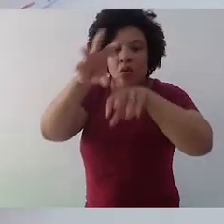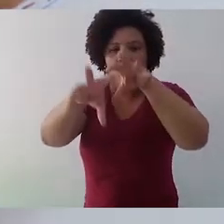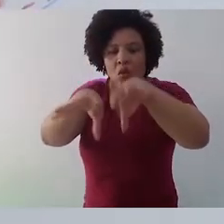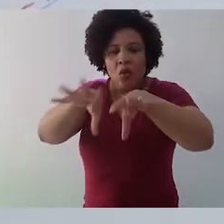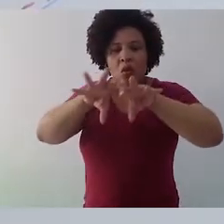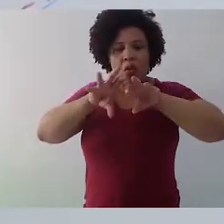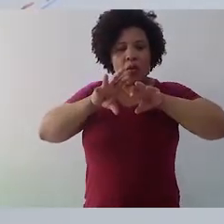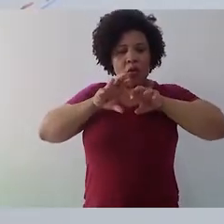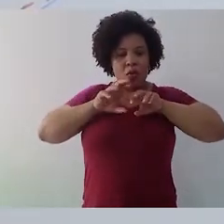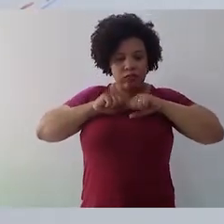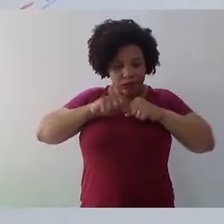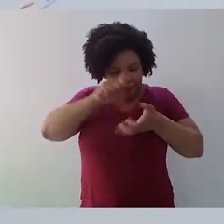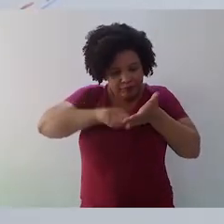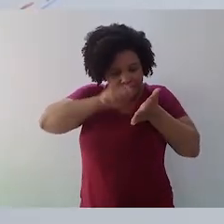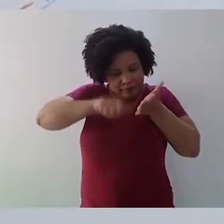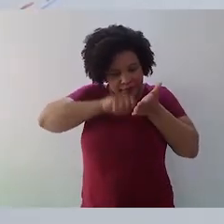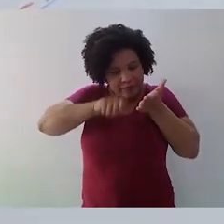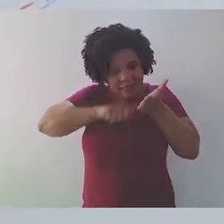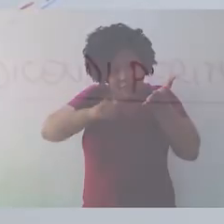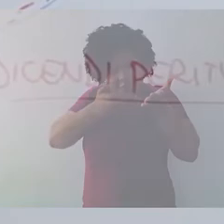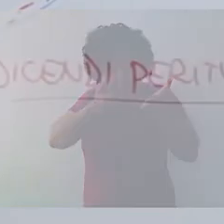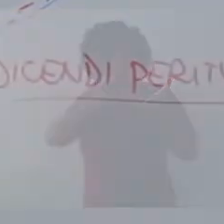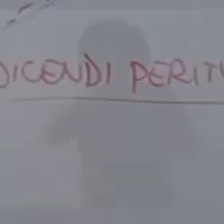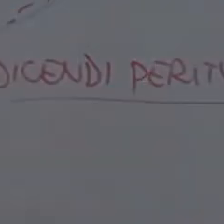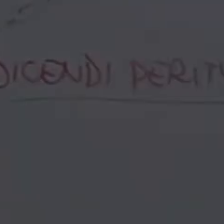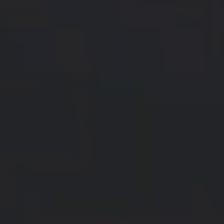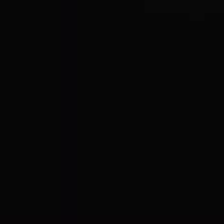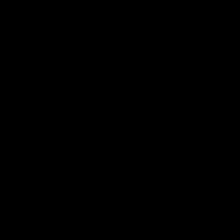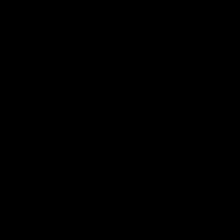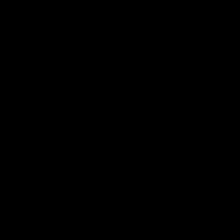de técnicas para que eu possa me aperfeiçoar.